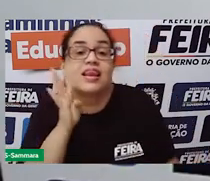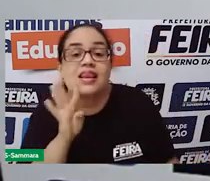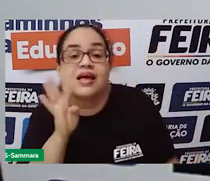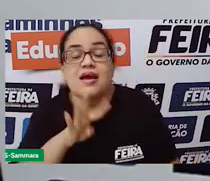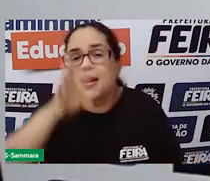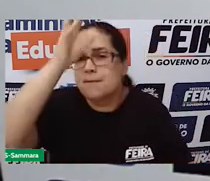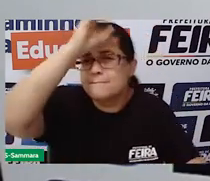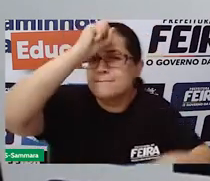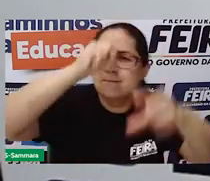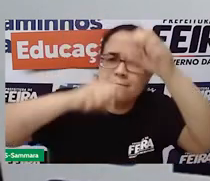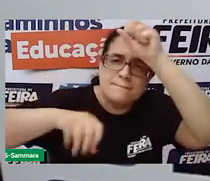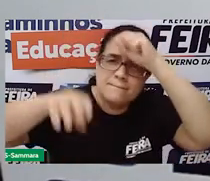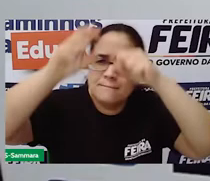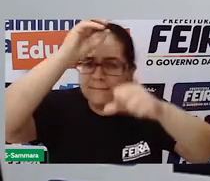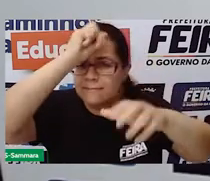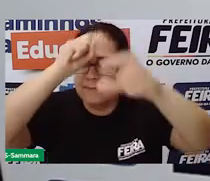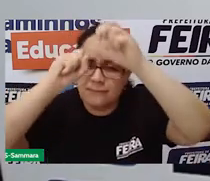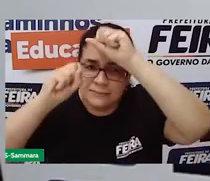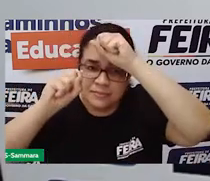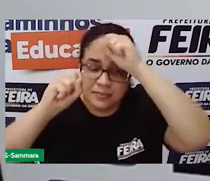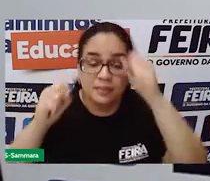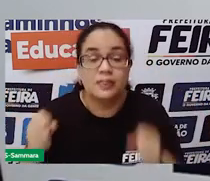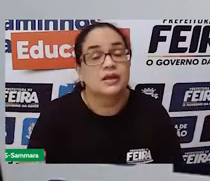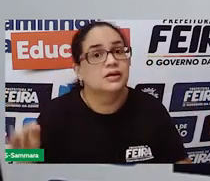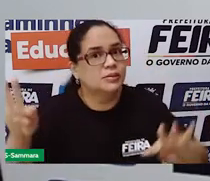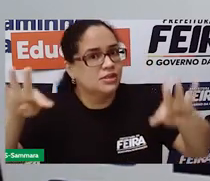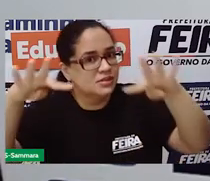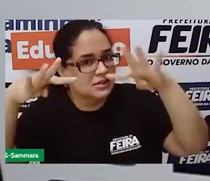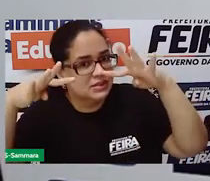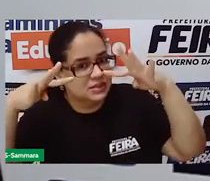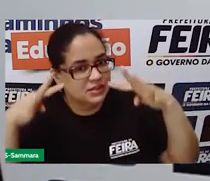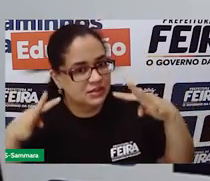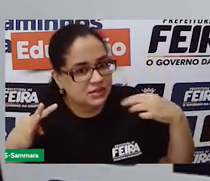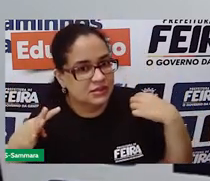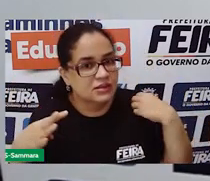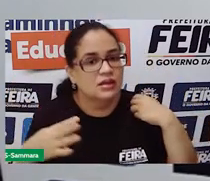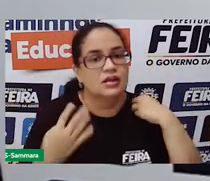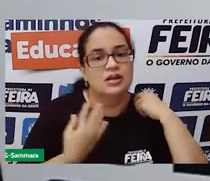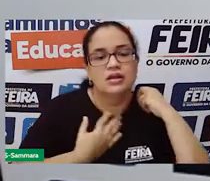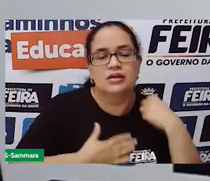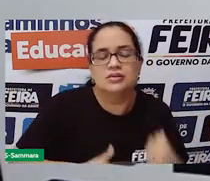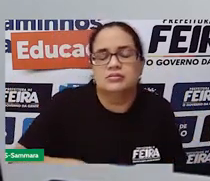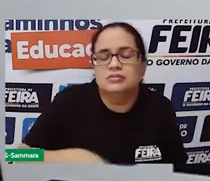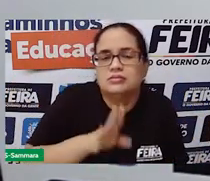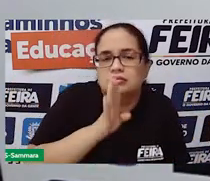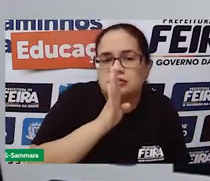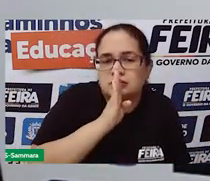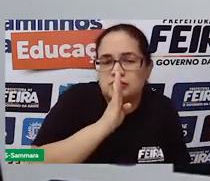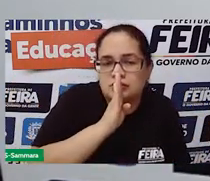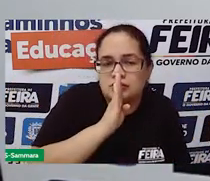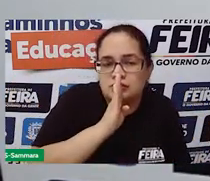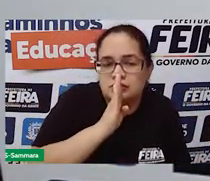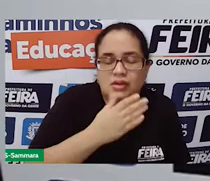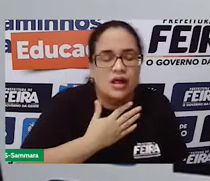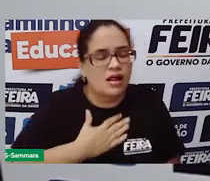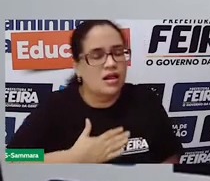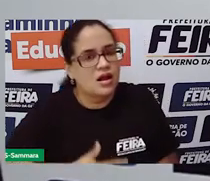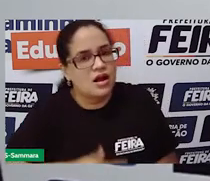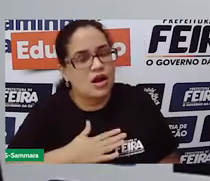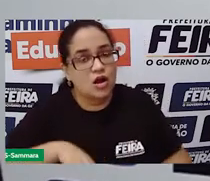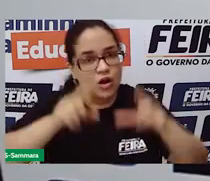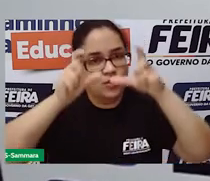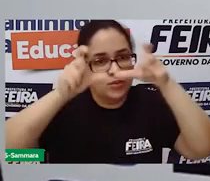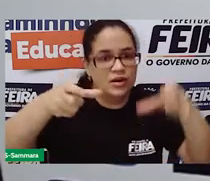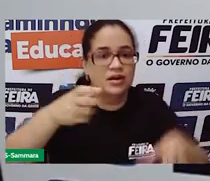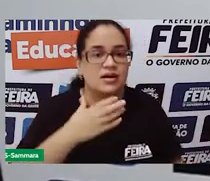bastante. Então, ó, se concentrem, se estão num lugar barulhento, se dirigem aí um lugar confortável,